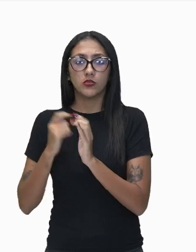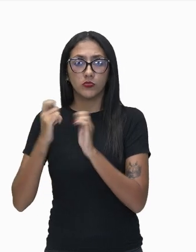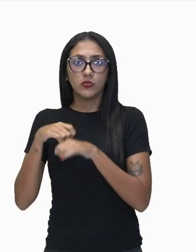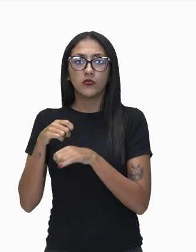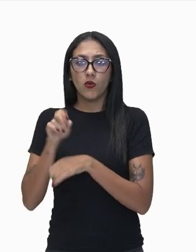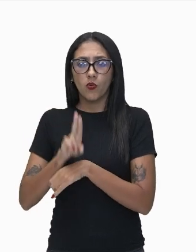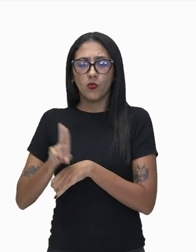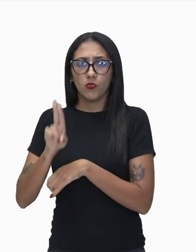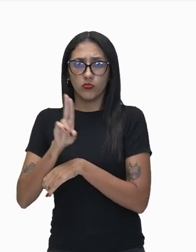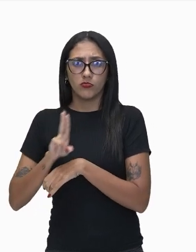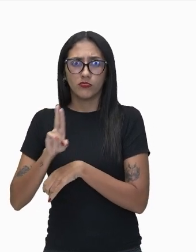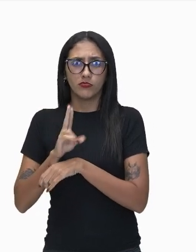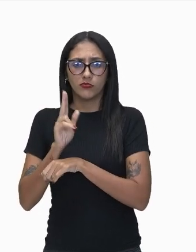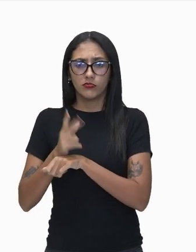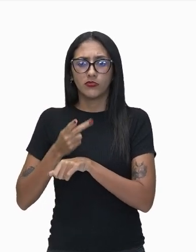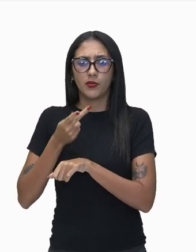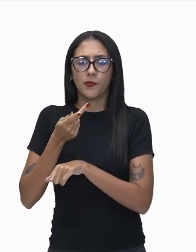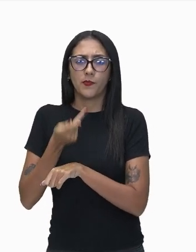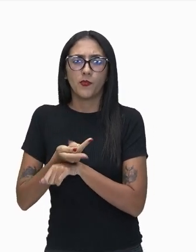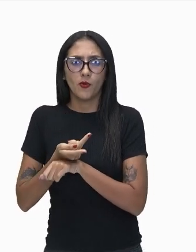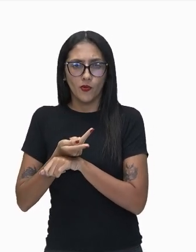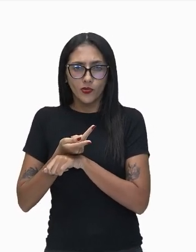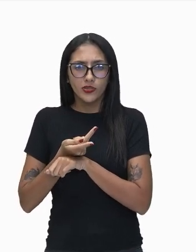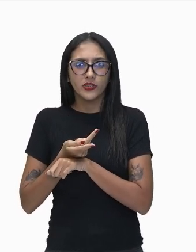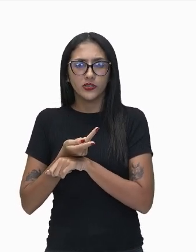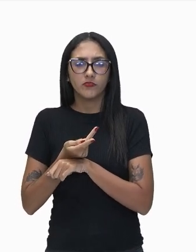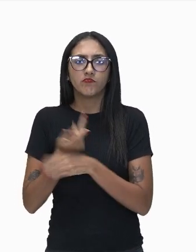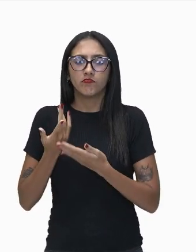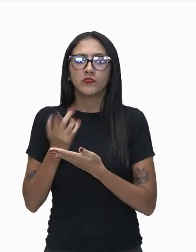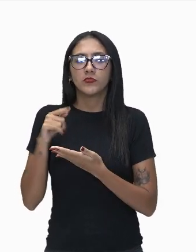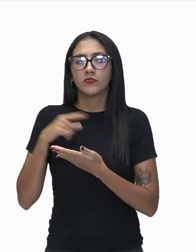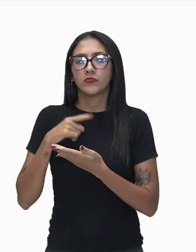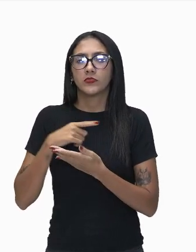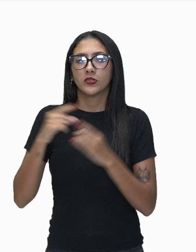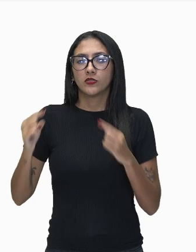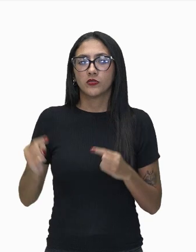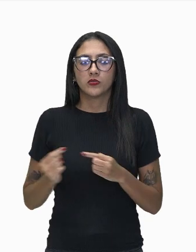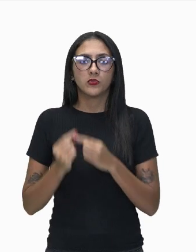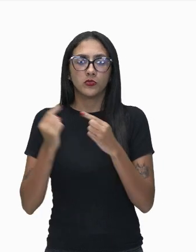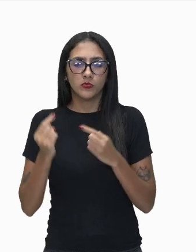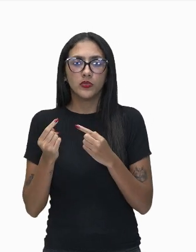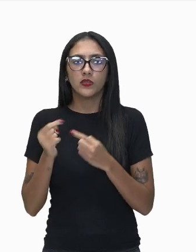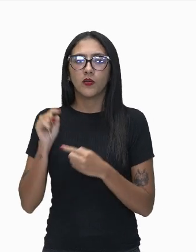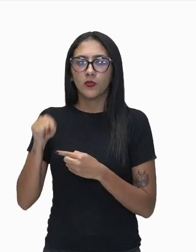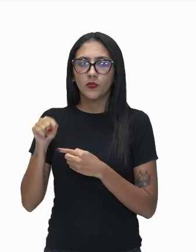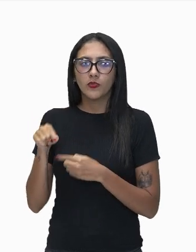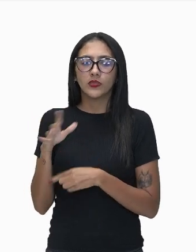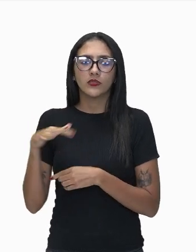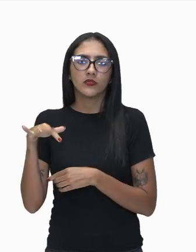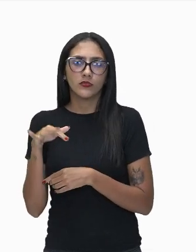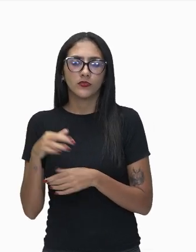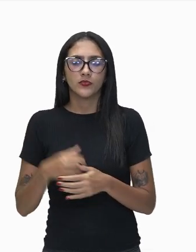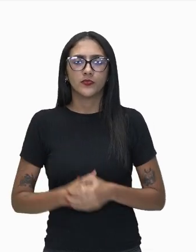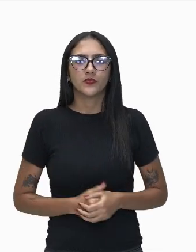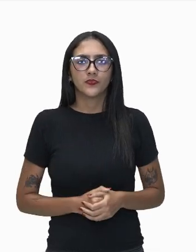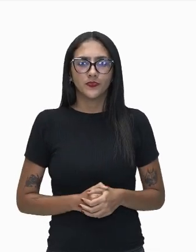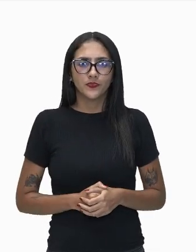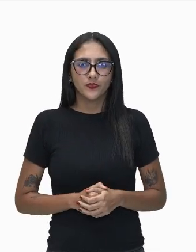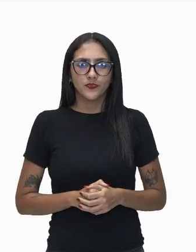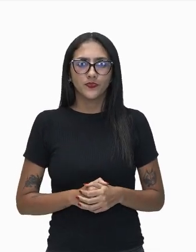no final ali ou no fim de todo o processo de fabricação, ele faz parte aí da indústria de bens de consumo.